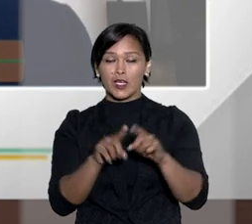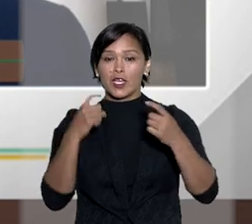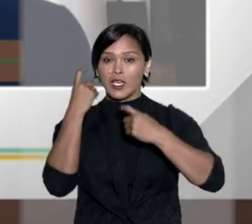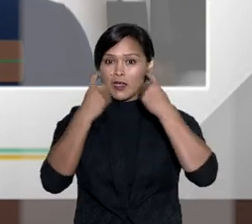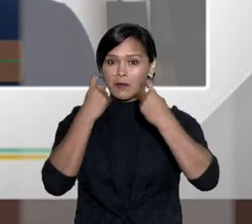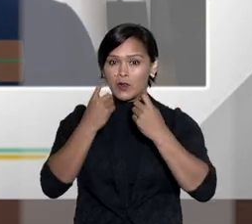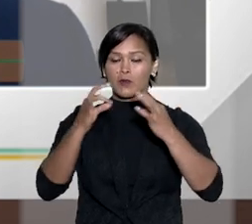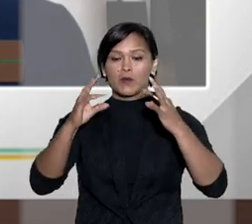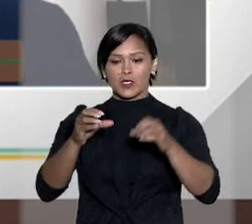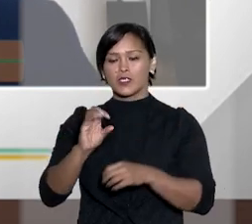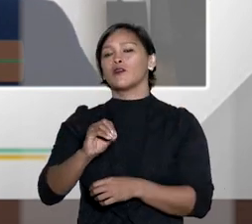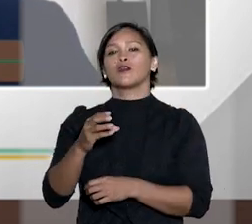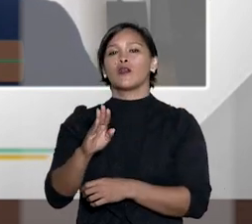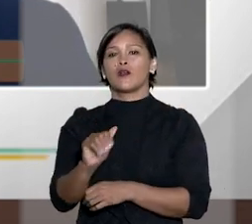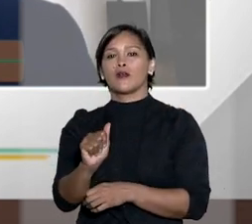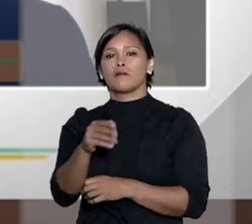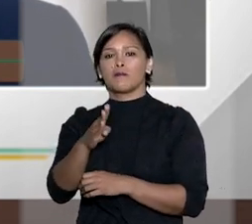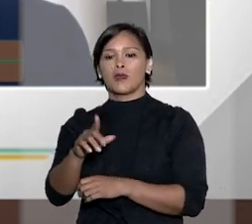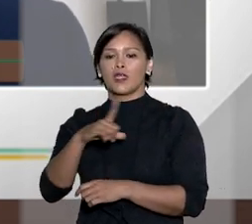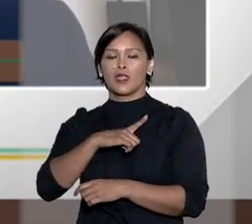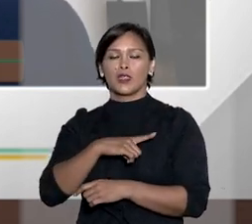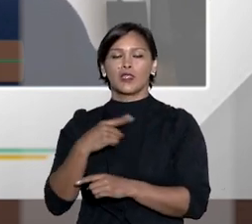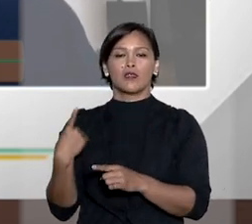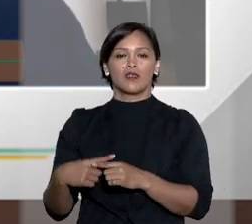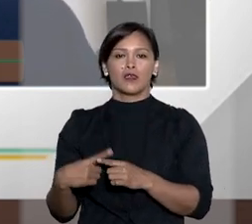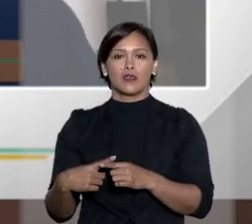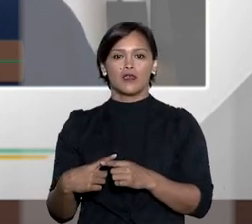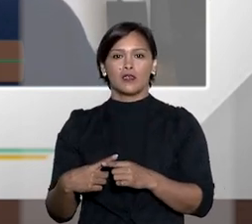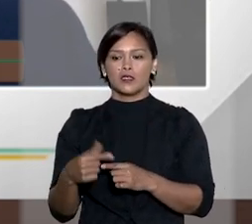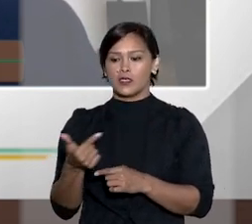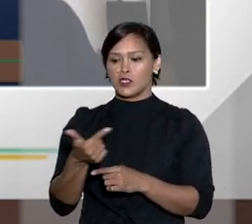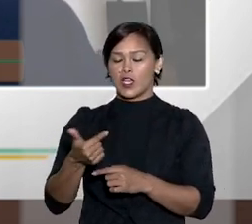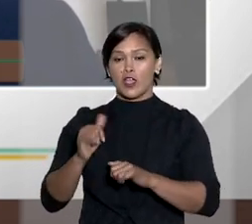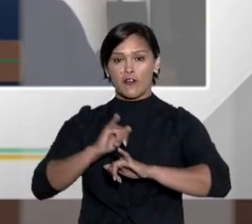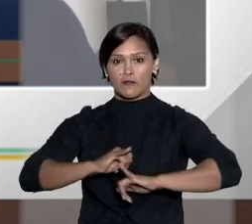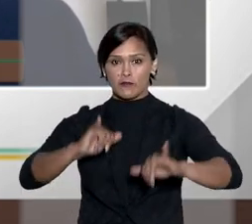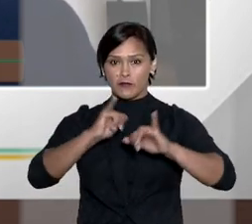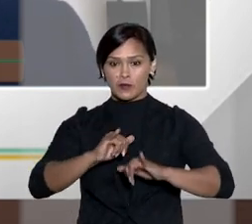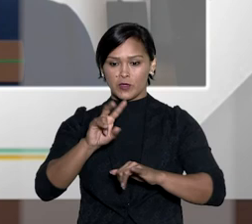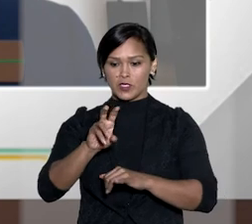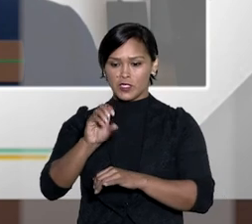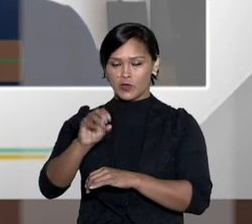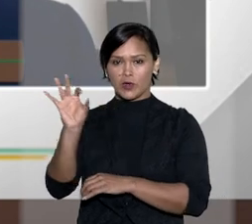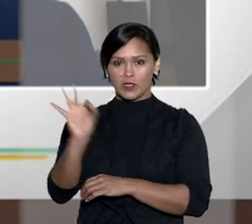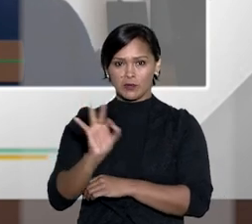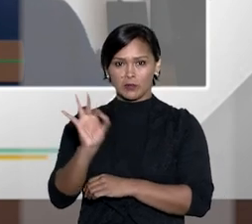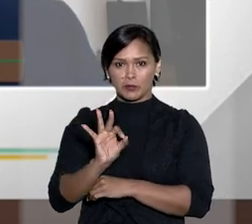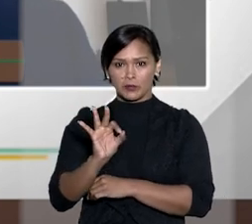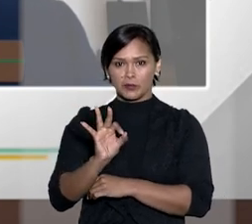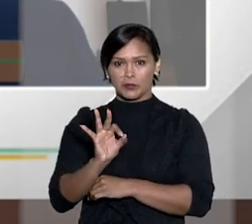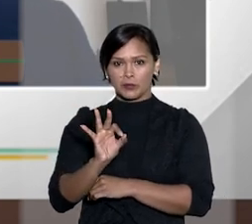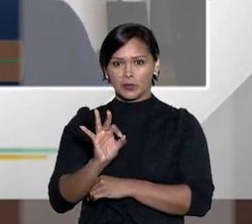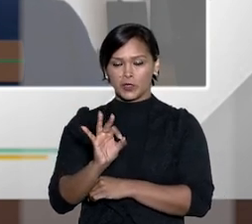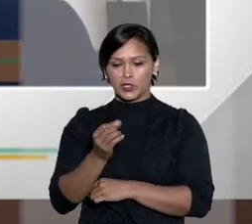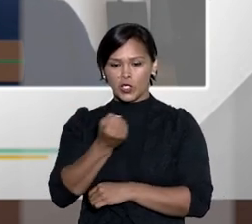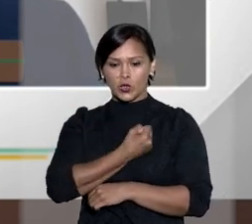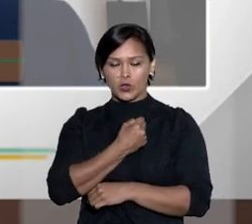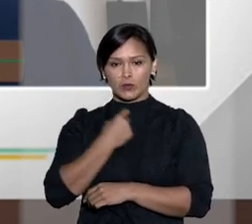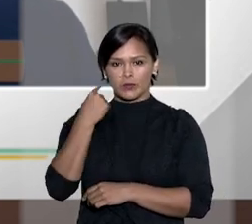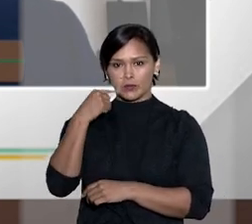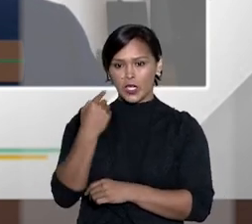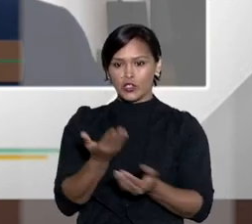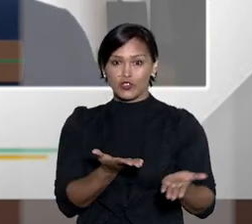tratamos efetivamente desses dois temas e a preocupação que a ordem tem até porque segundo ele me informou